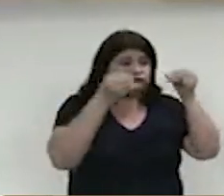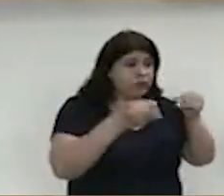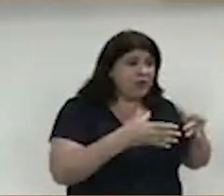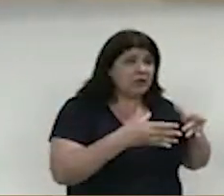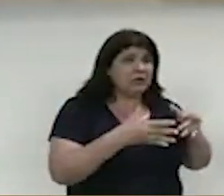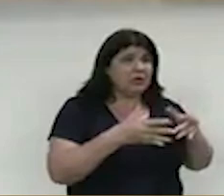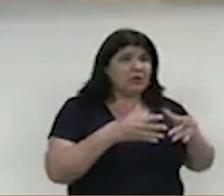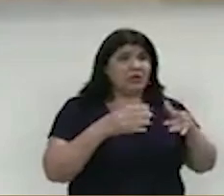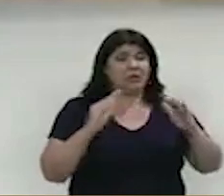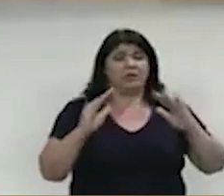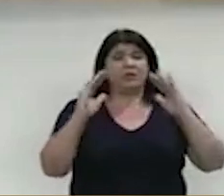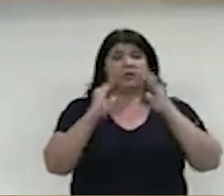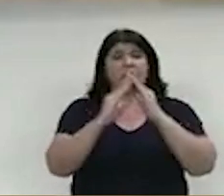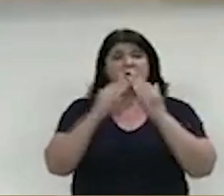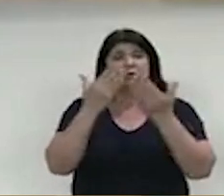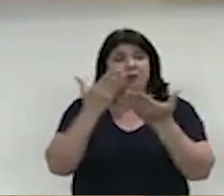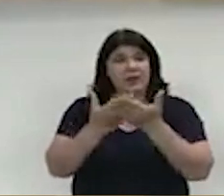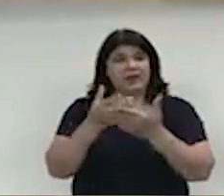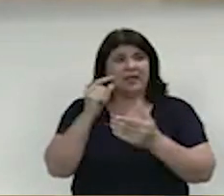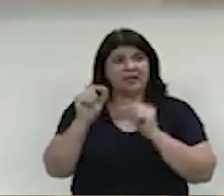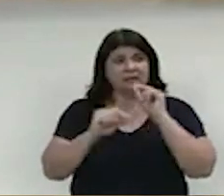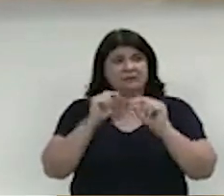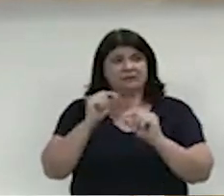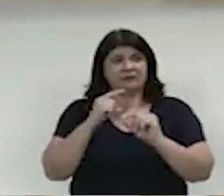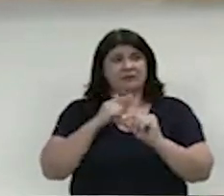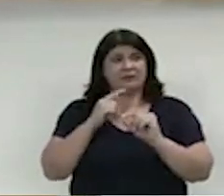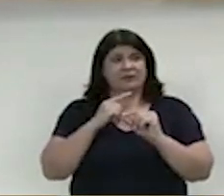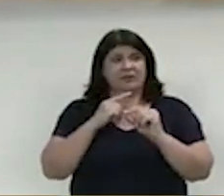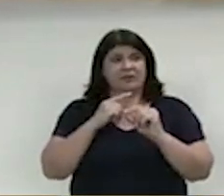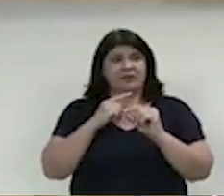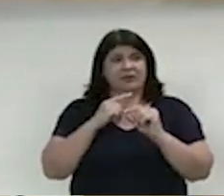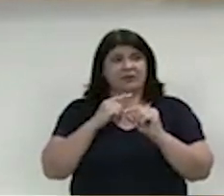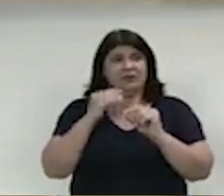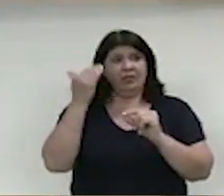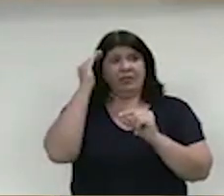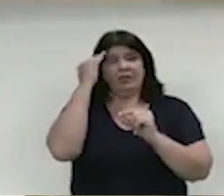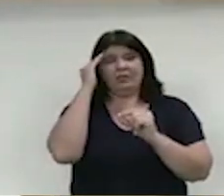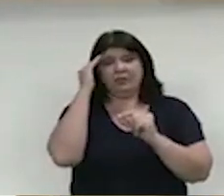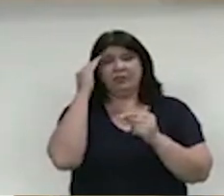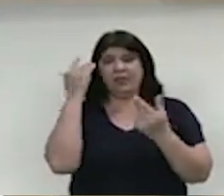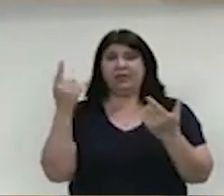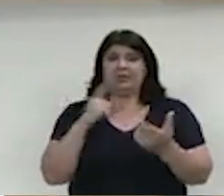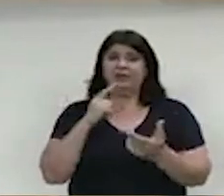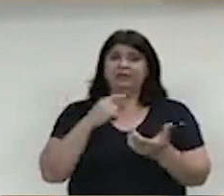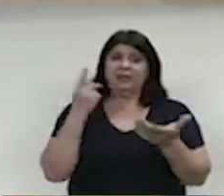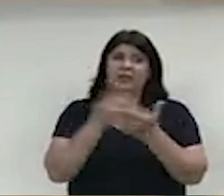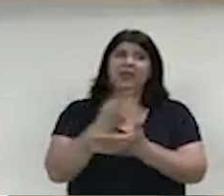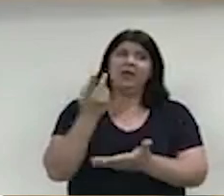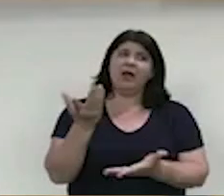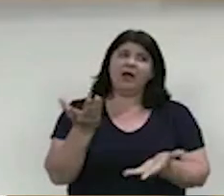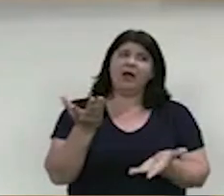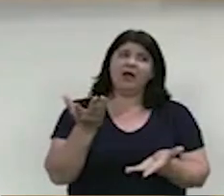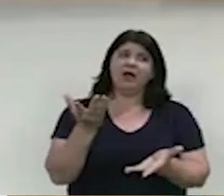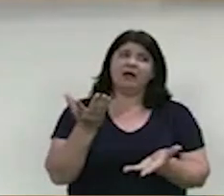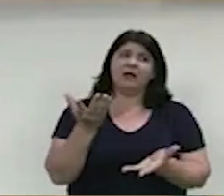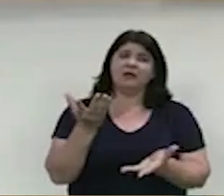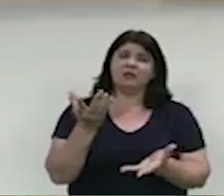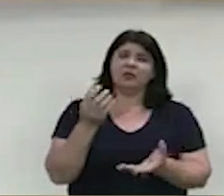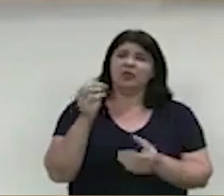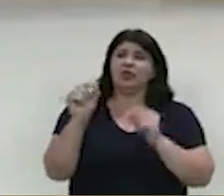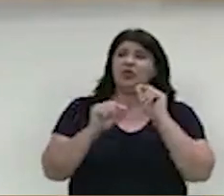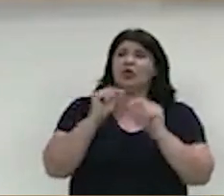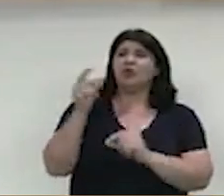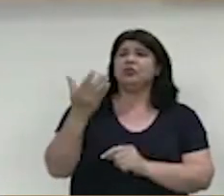essa casa vota contra um requerimento desse, deixa entender que tem algo errado, pelo contrário da argumentação do meu